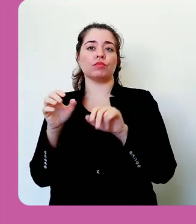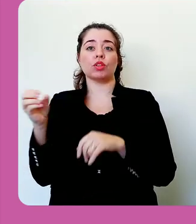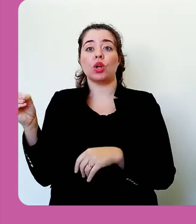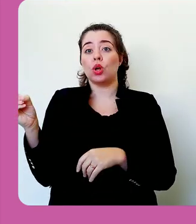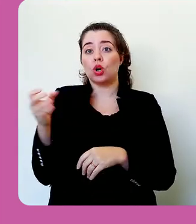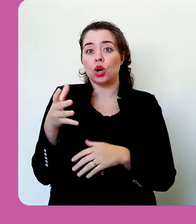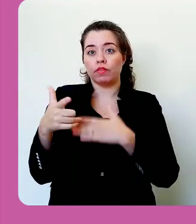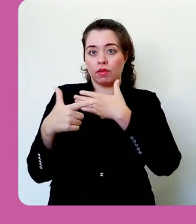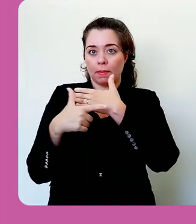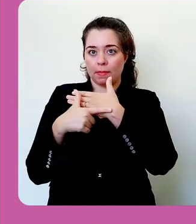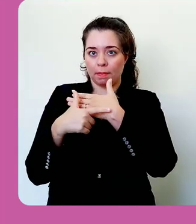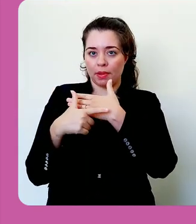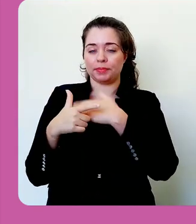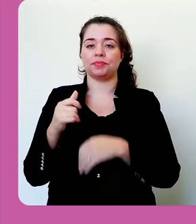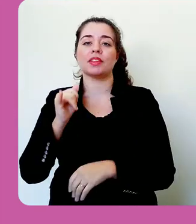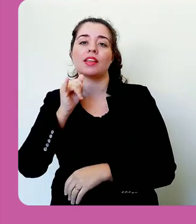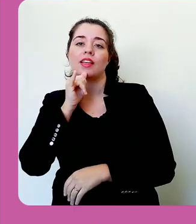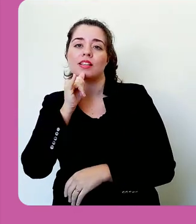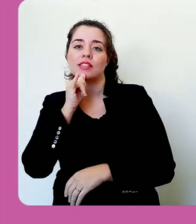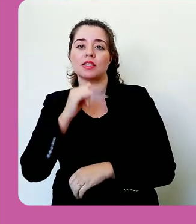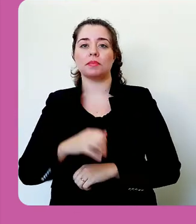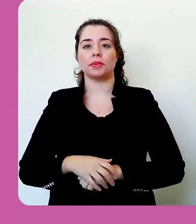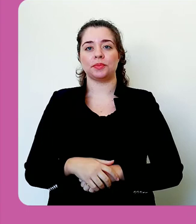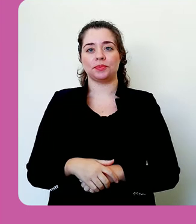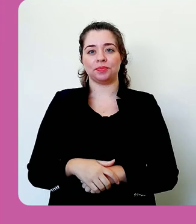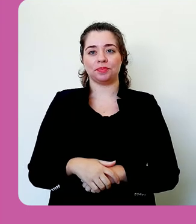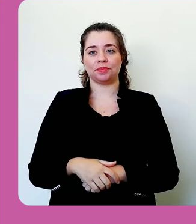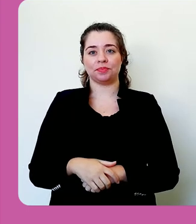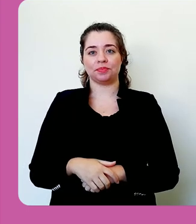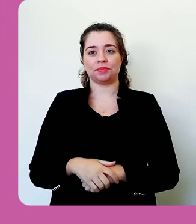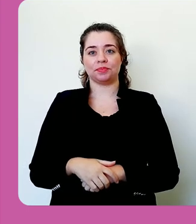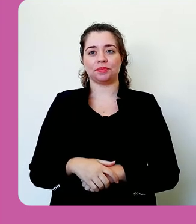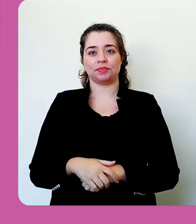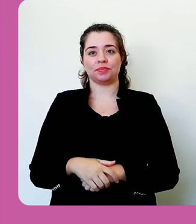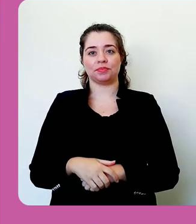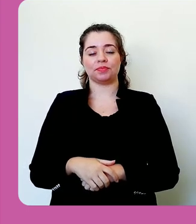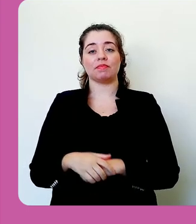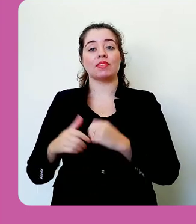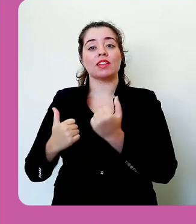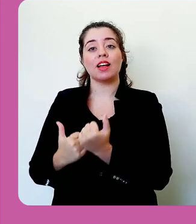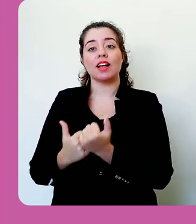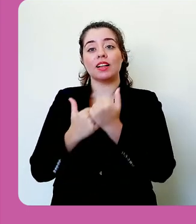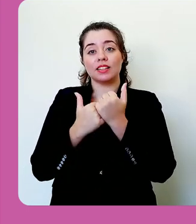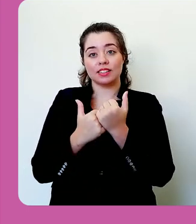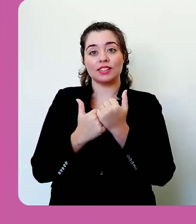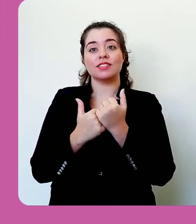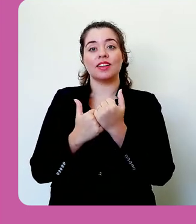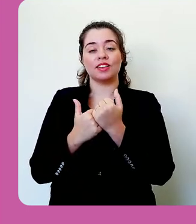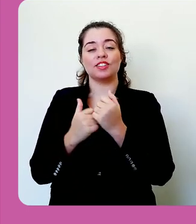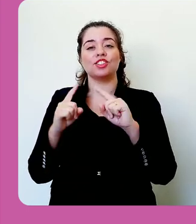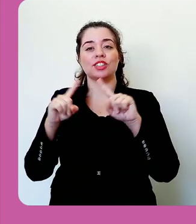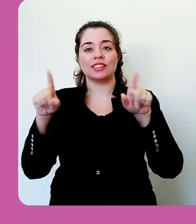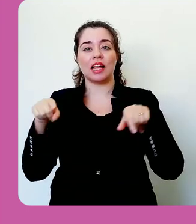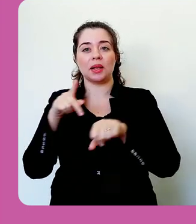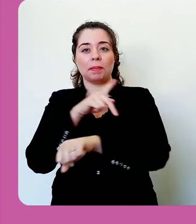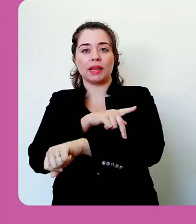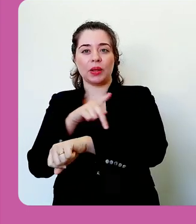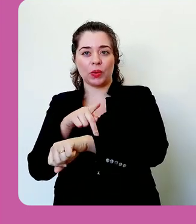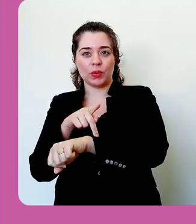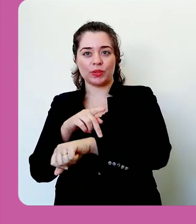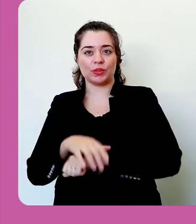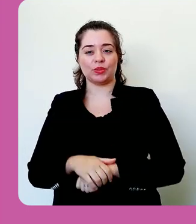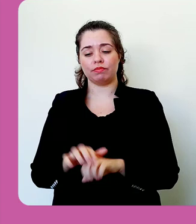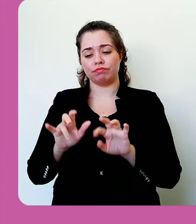o nome que eu quero associar. Por exemplo, o papel assistente técnico